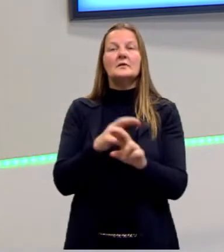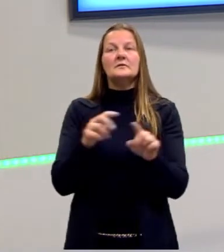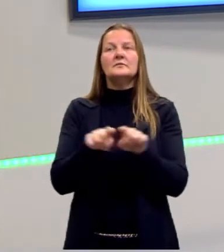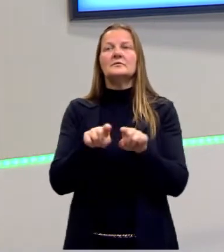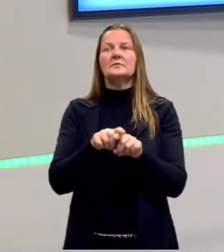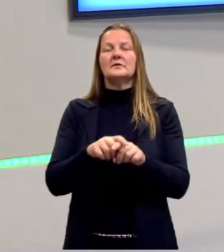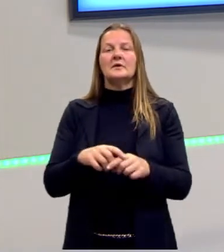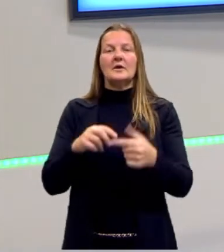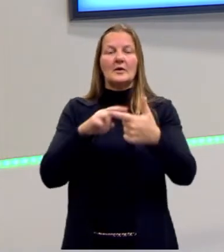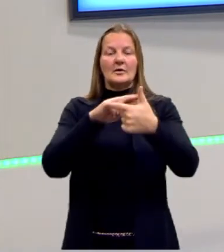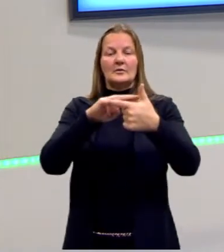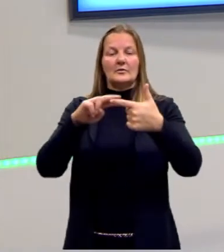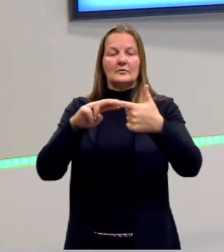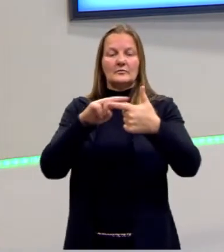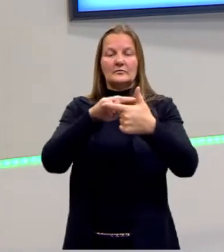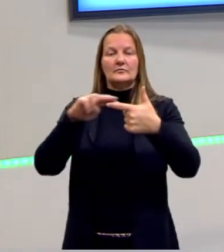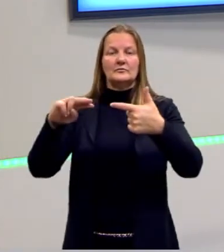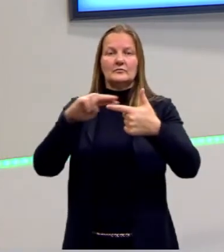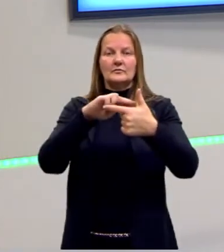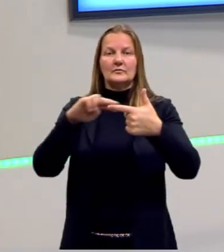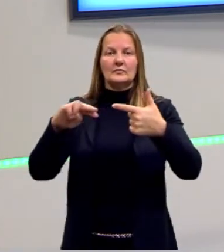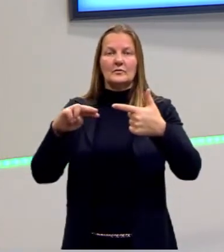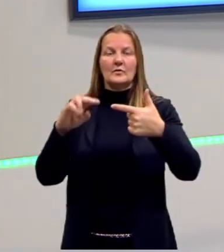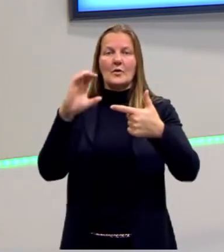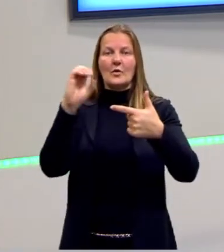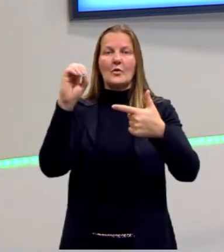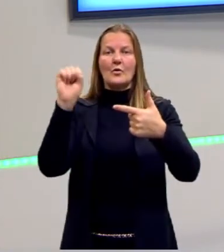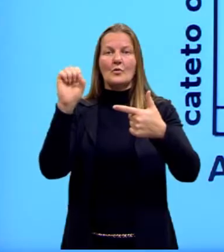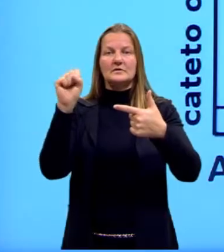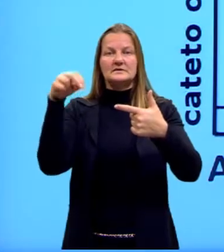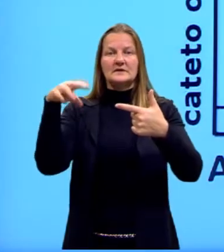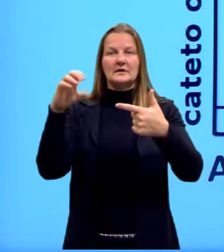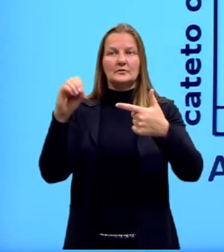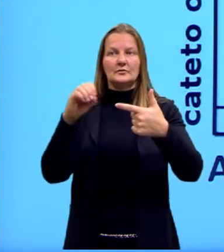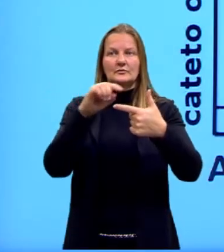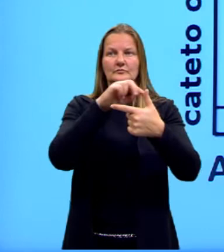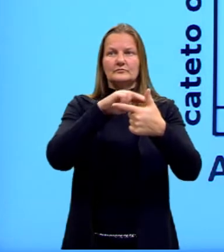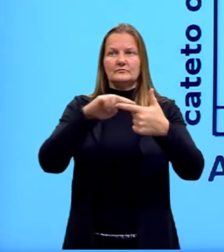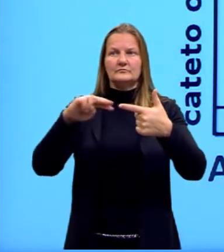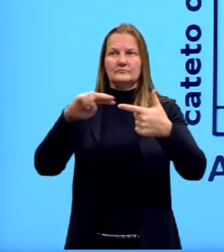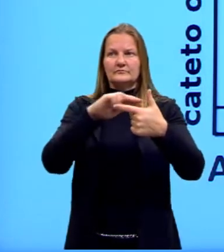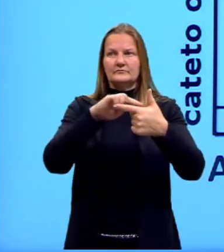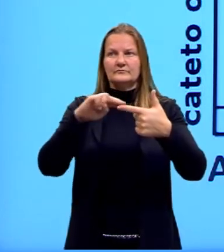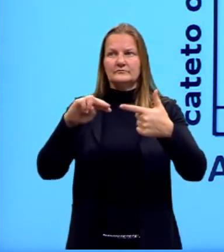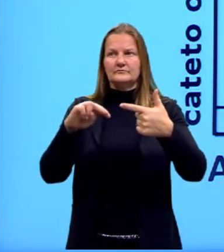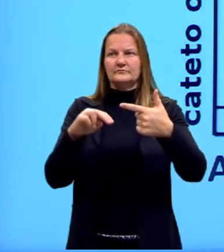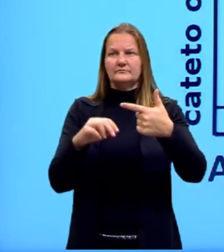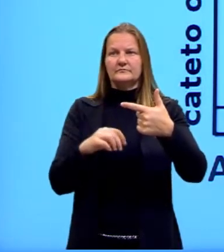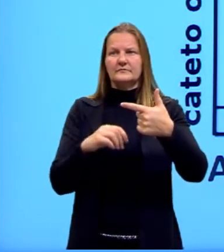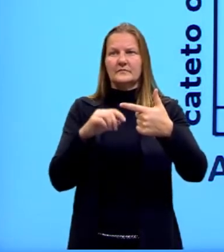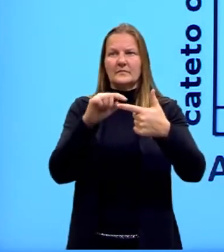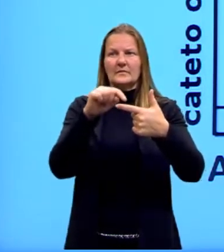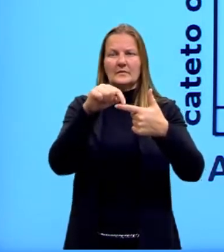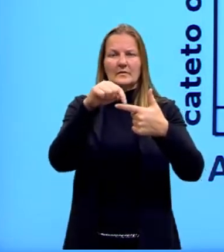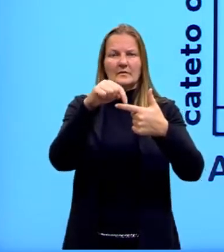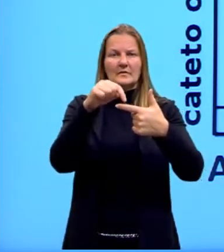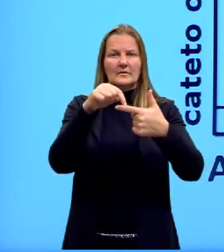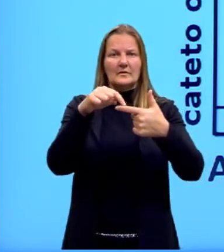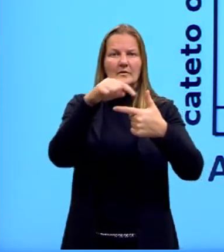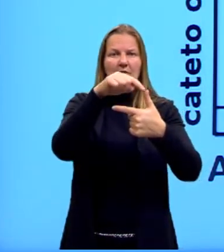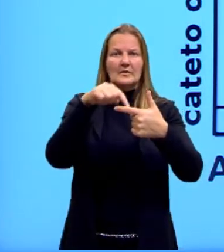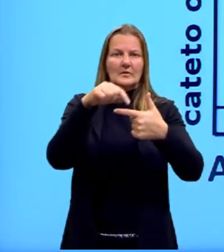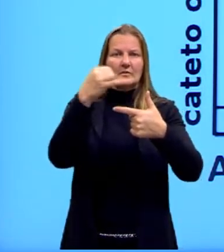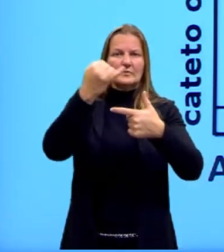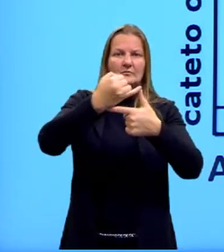é o cosseno. O cosseno do ângulo alfa. É a razão entre o cateto adjacente e a